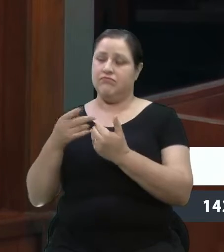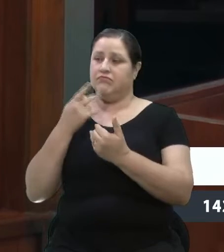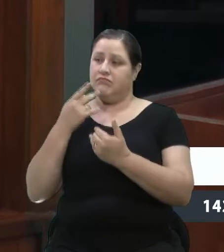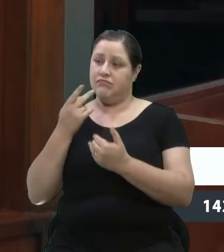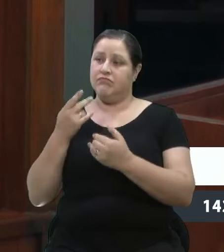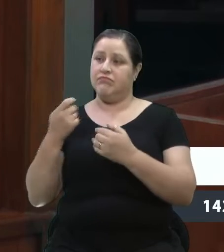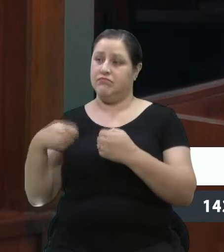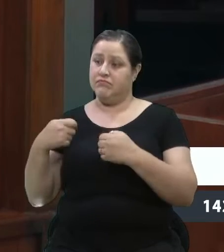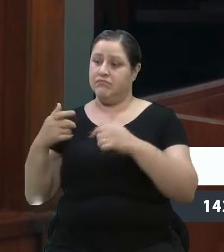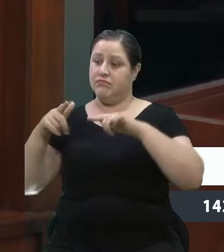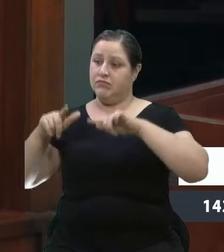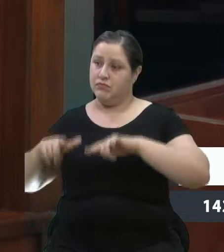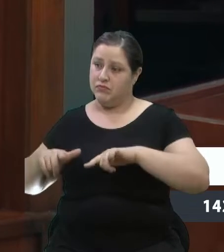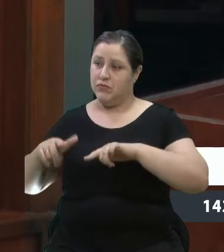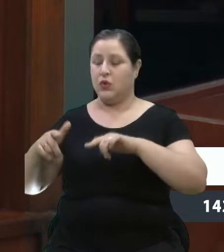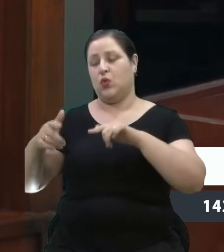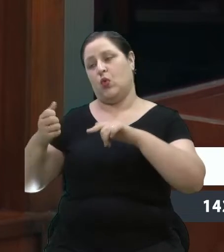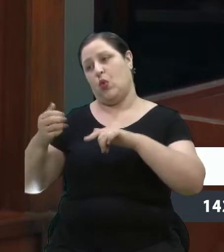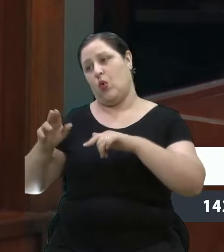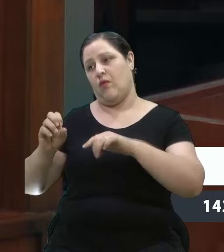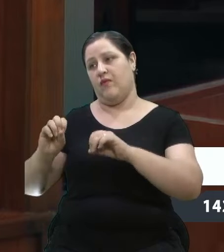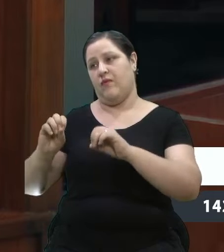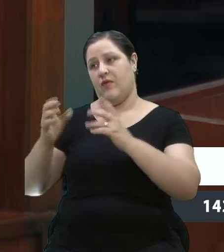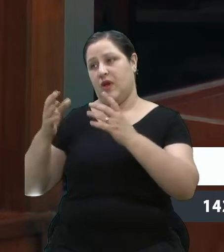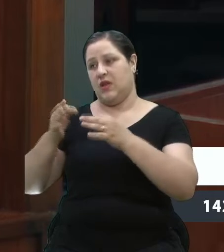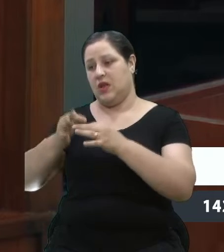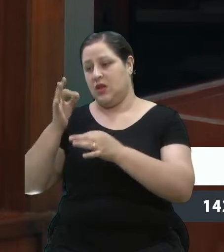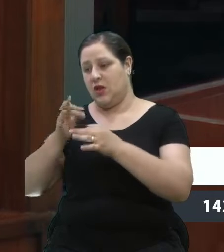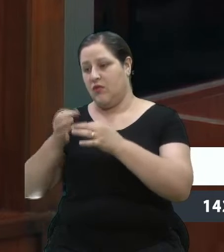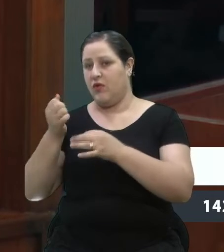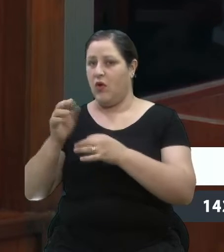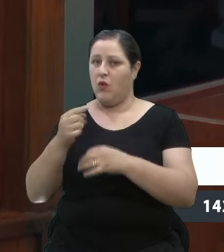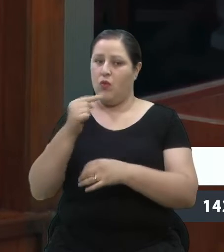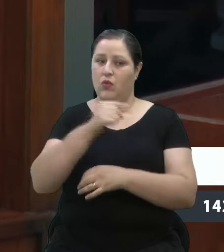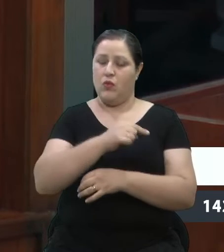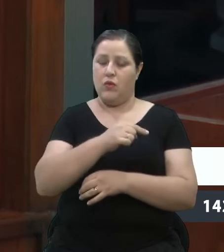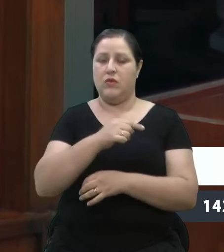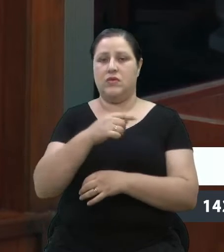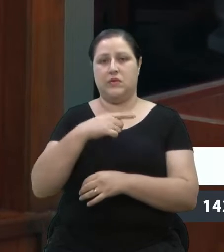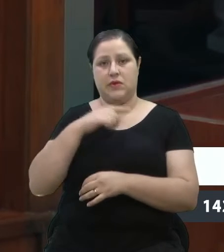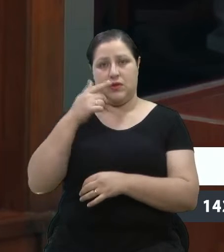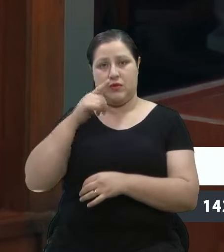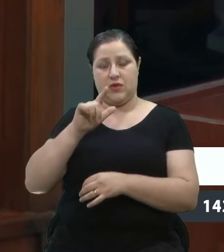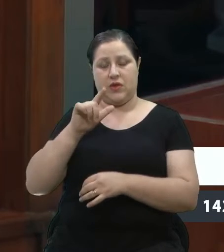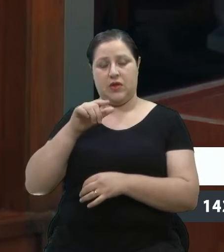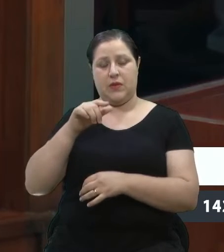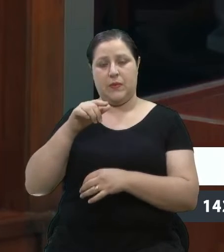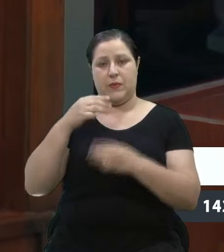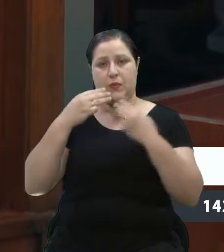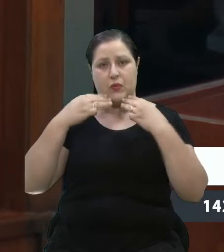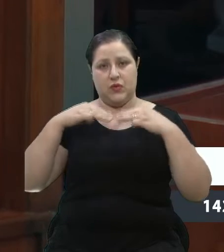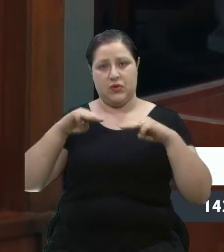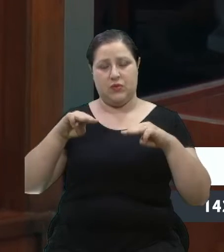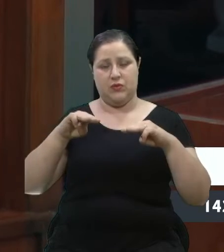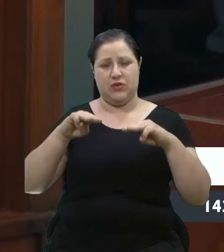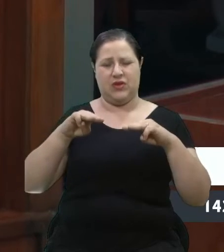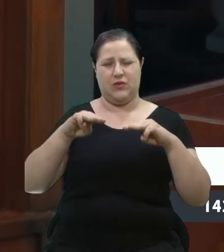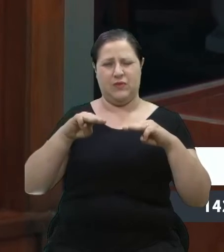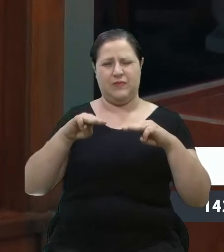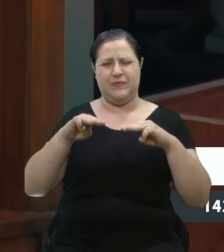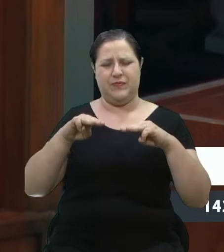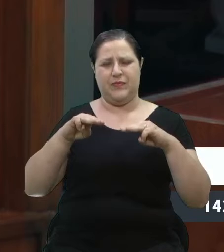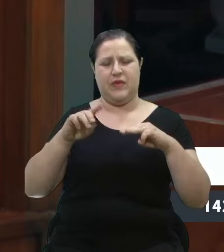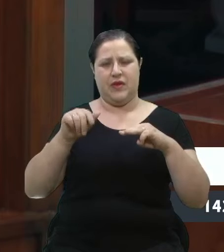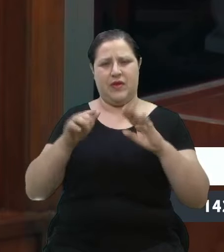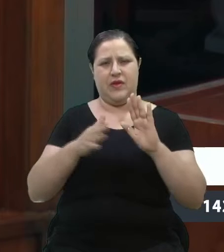ou que seja na Maesa, para que a gente tenha esse museu. Assim como o senhor vereador Felipe, eu defendo a criação, inclusive, é uma das